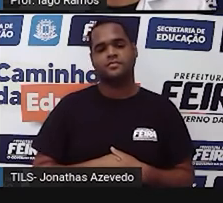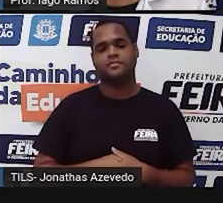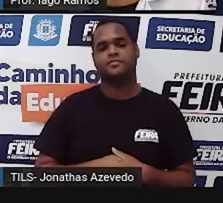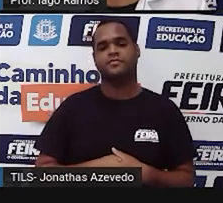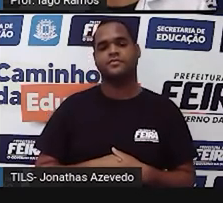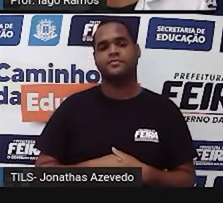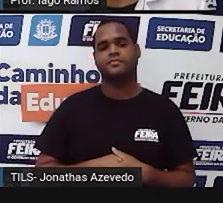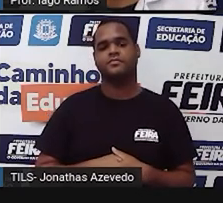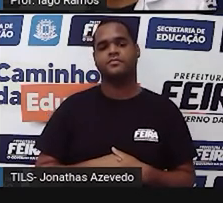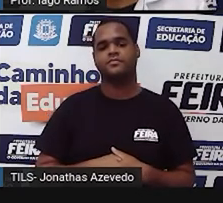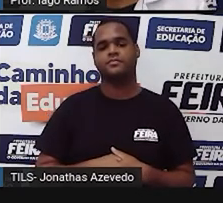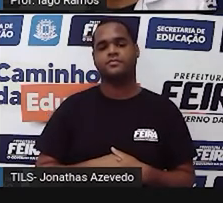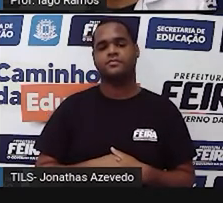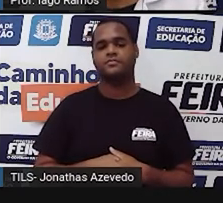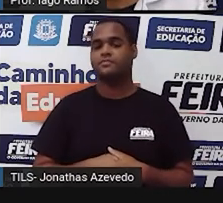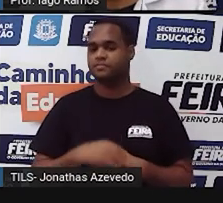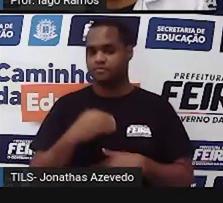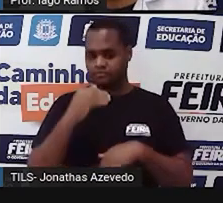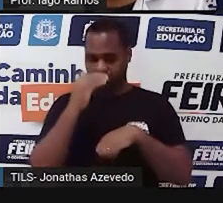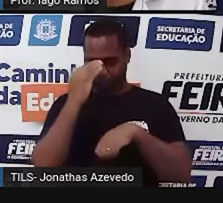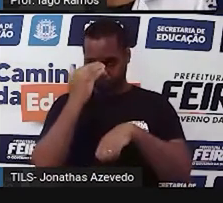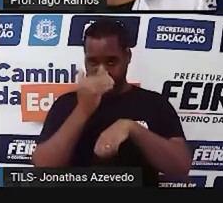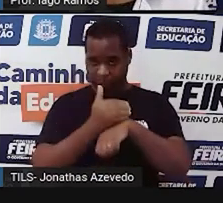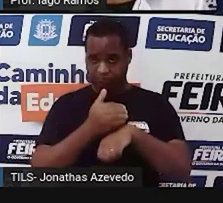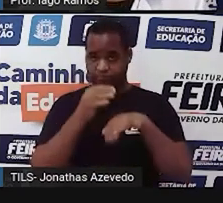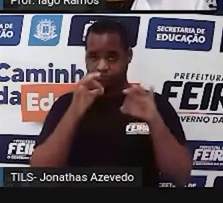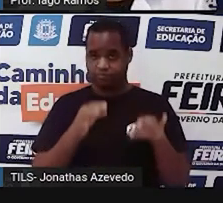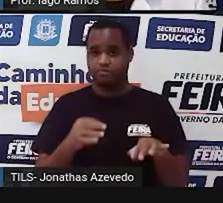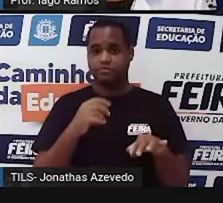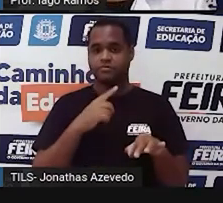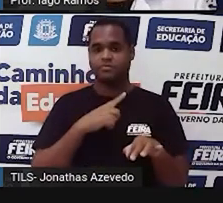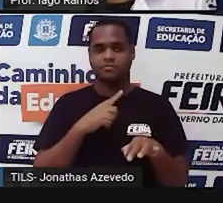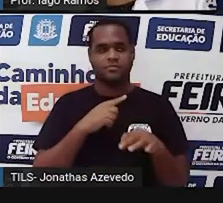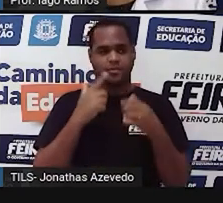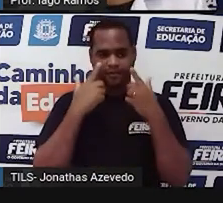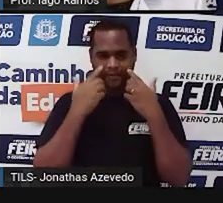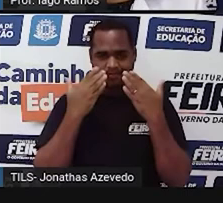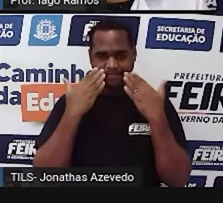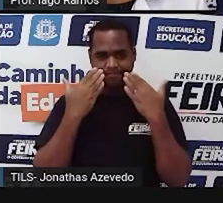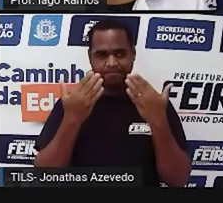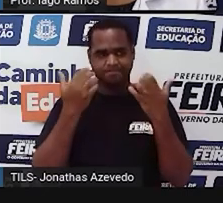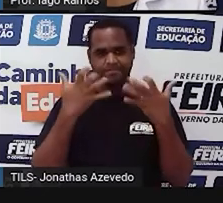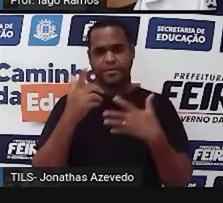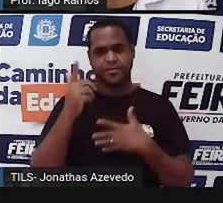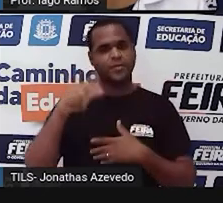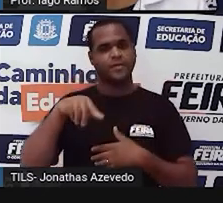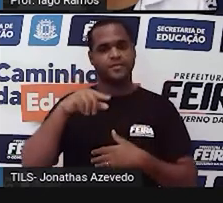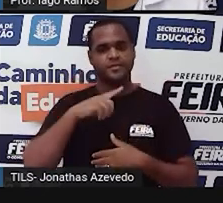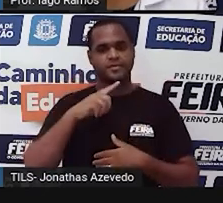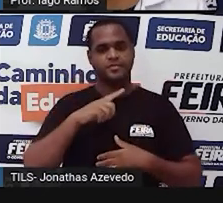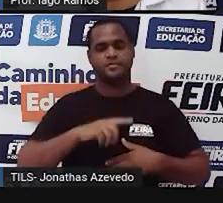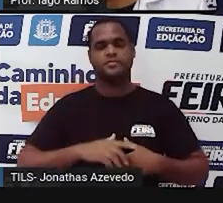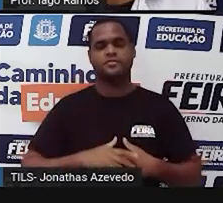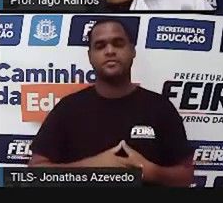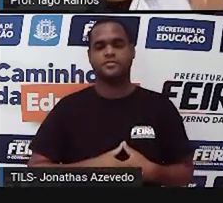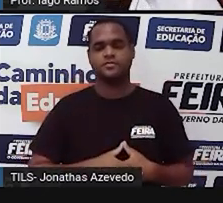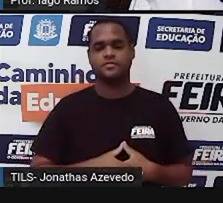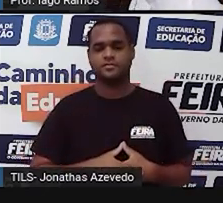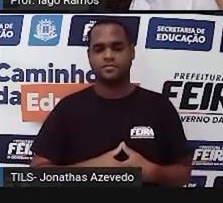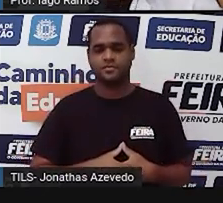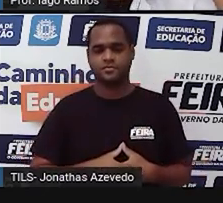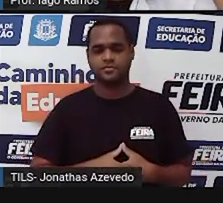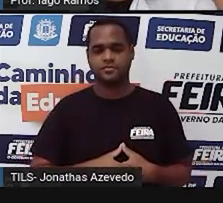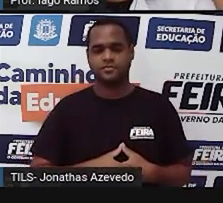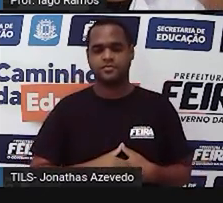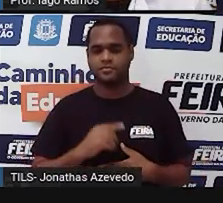obedecer a ordem. Bom, apareceu de novo uma balançazinha de dois pratos. Aquela